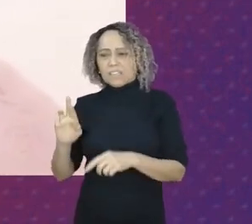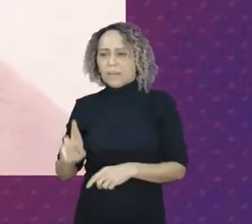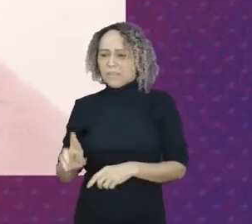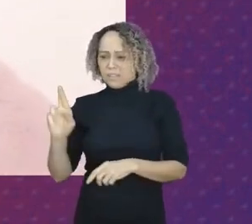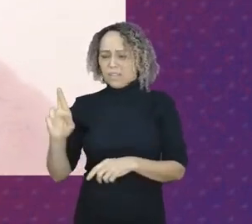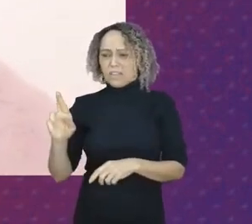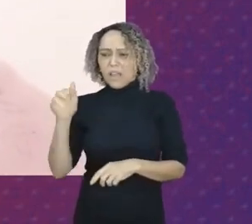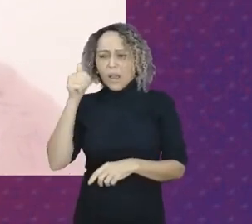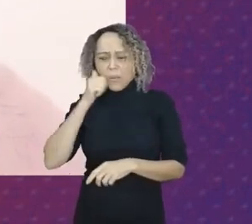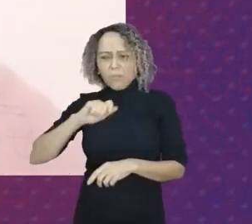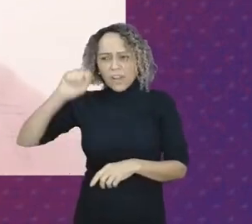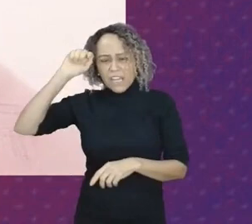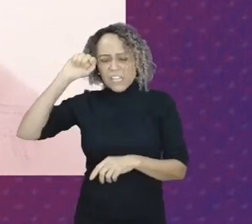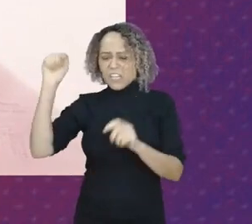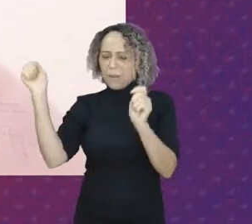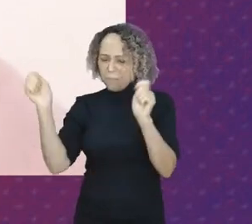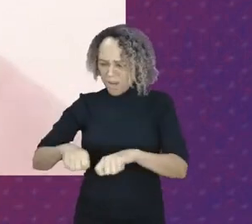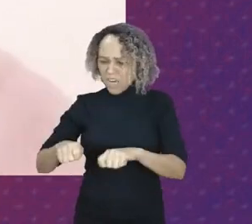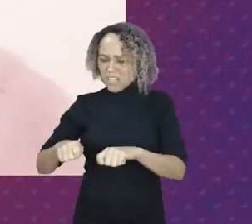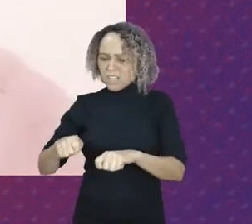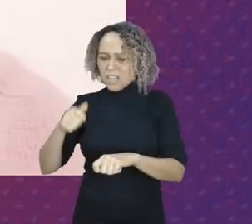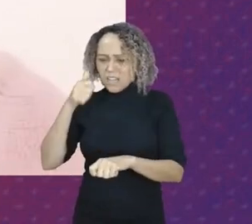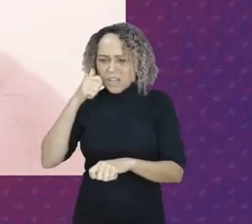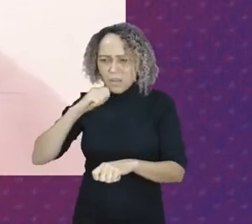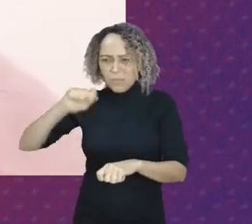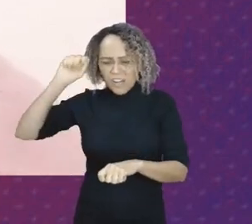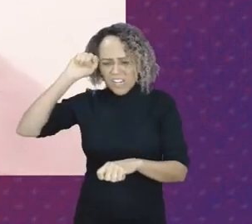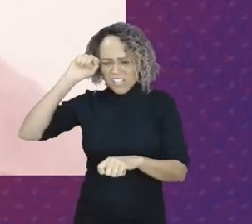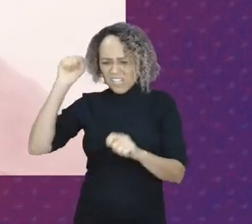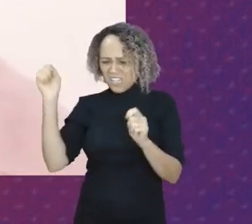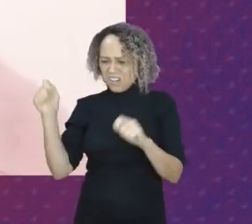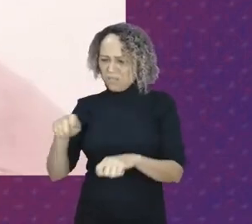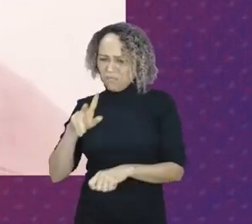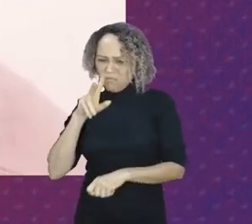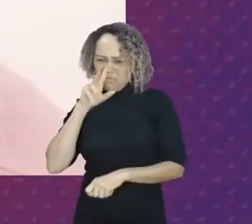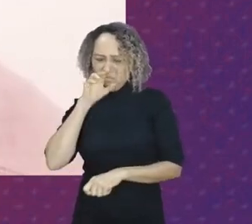capaz a mulher negra pode a mulher negra é potência